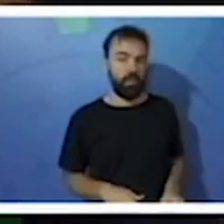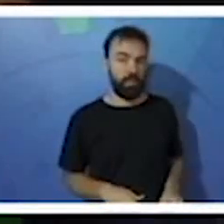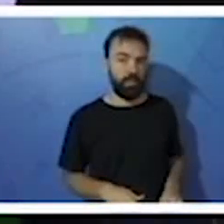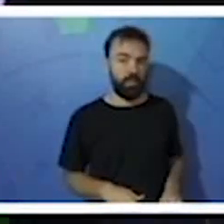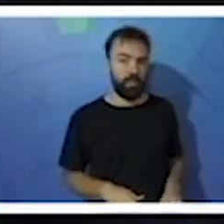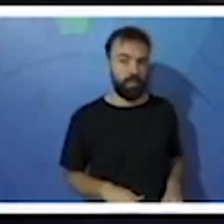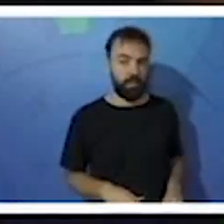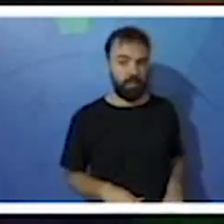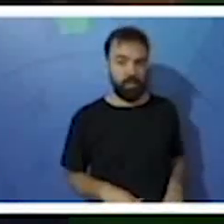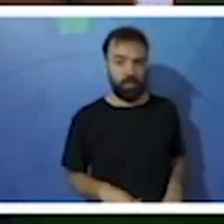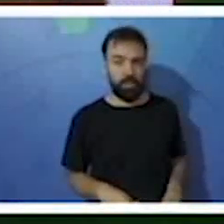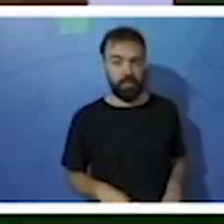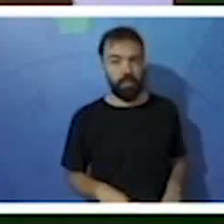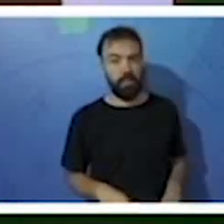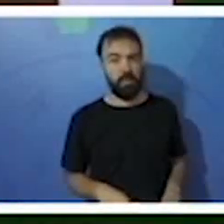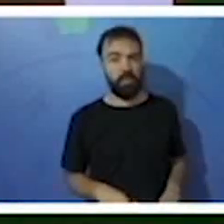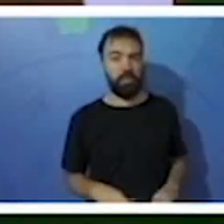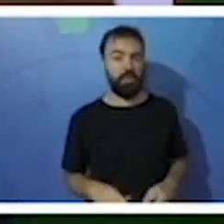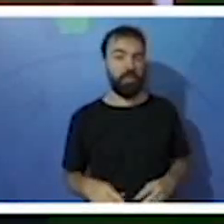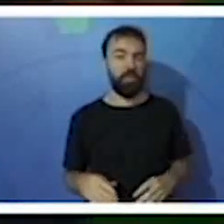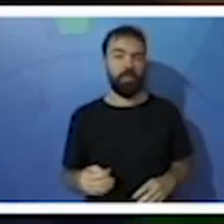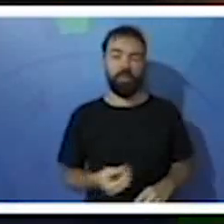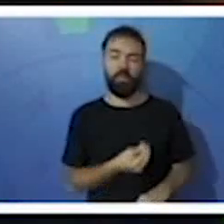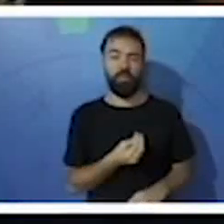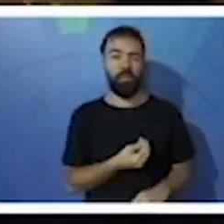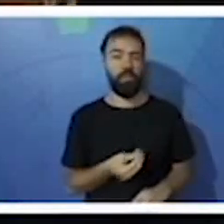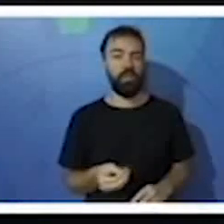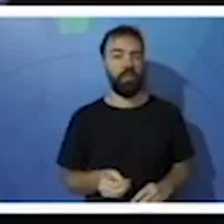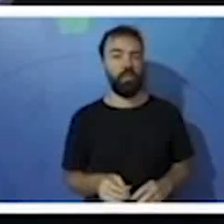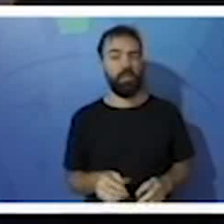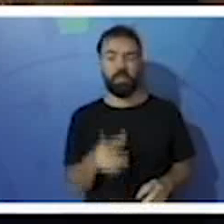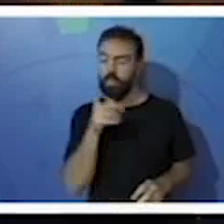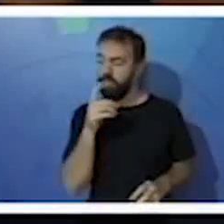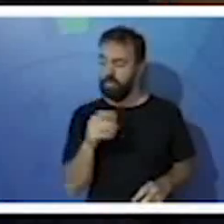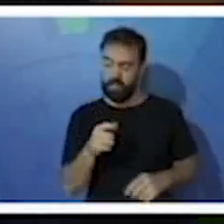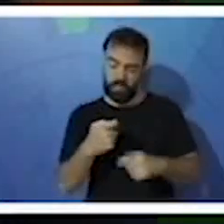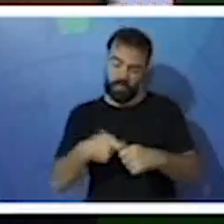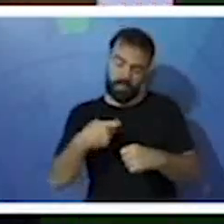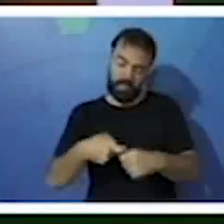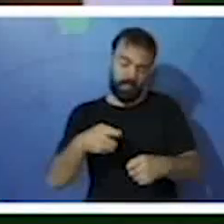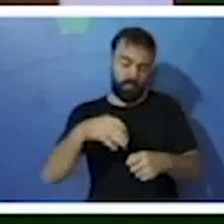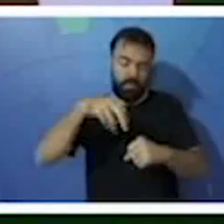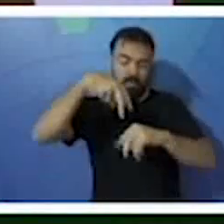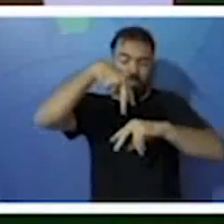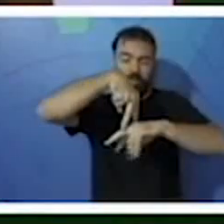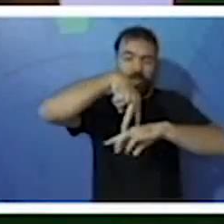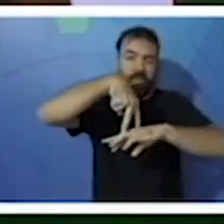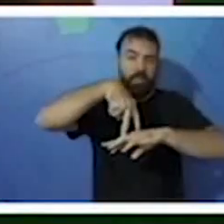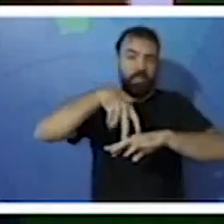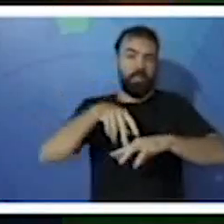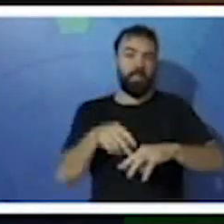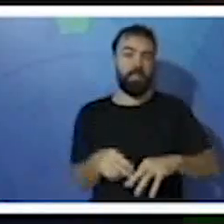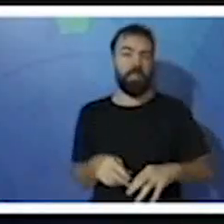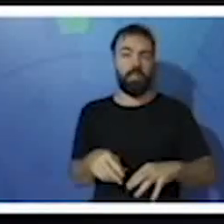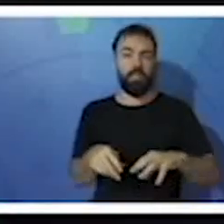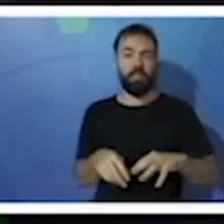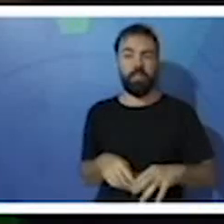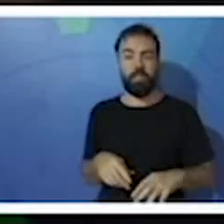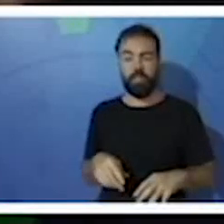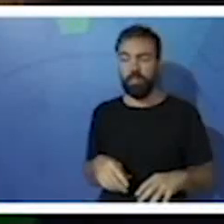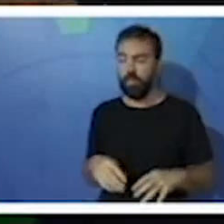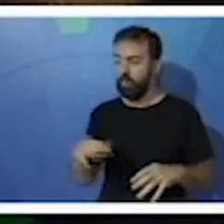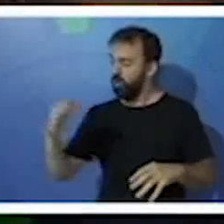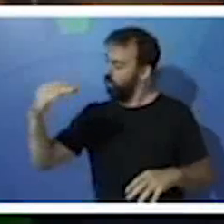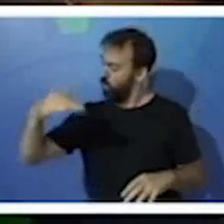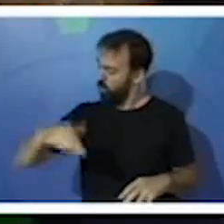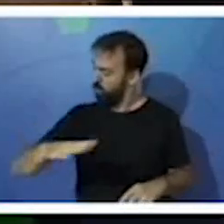essas aves que vivem nos icebergs do oceano glacial Ártico, tiram do mar o seu alimento e